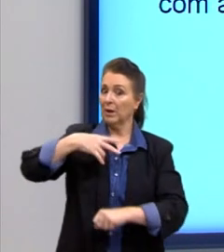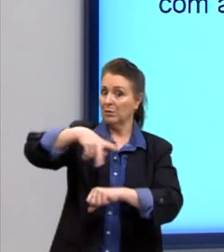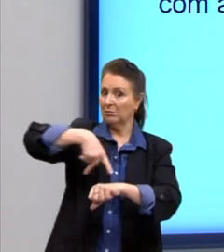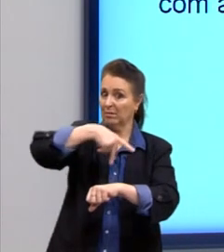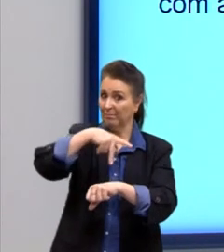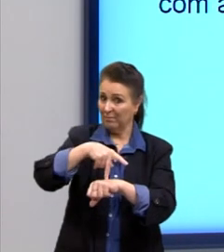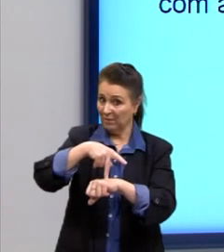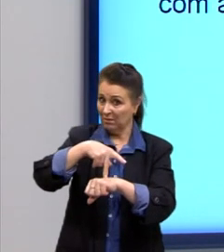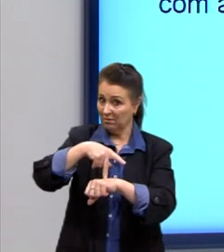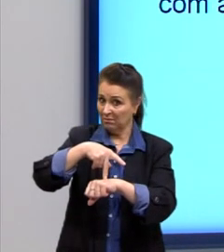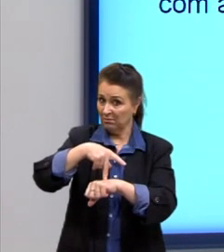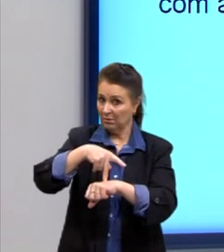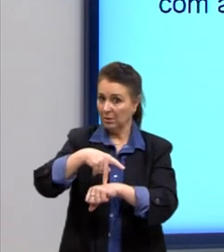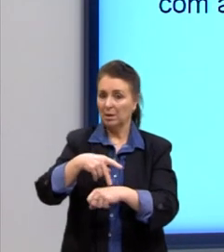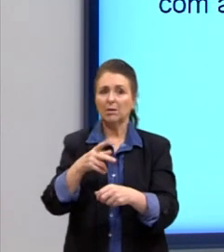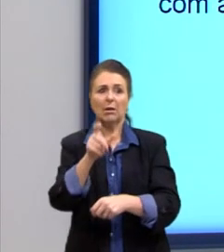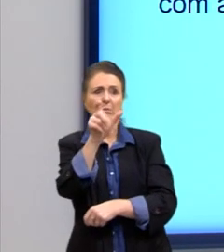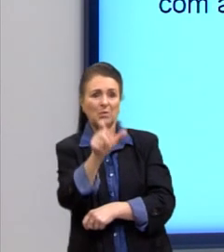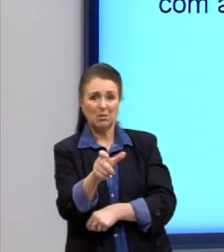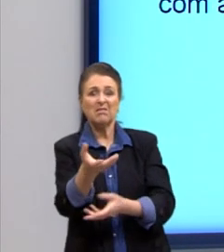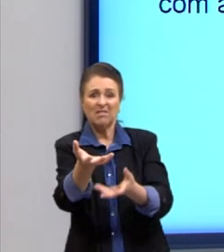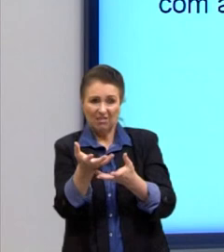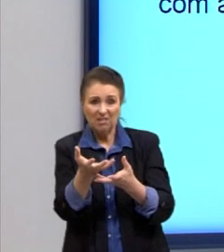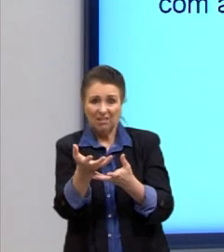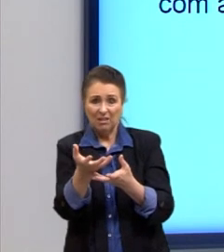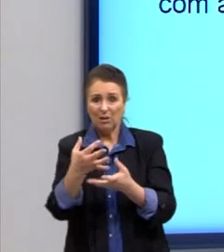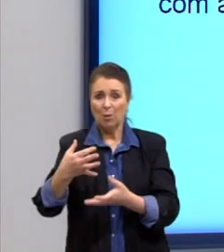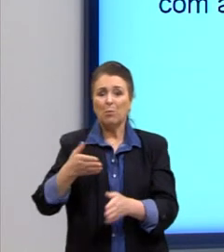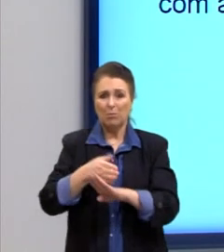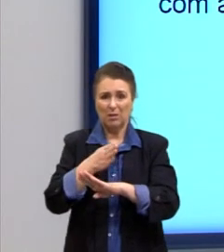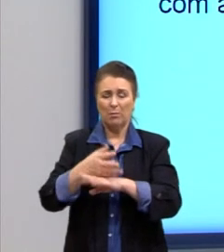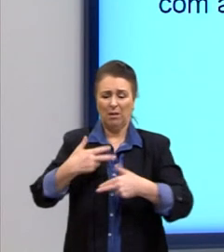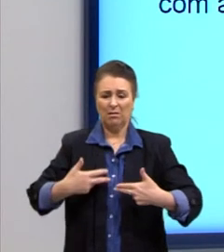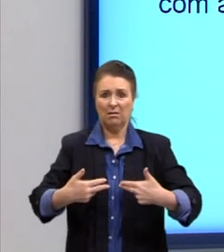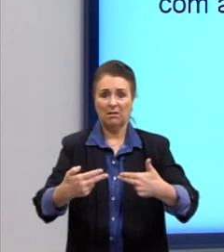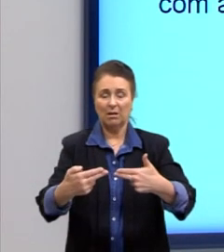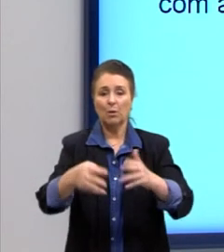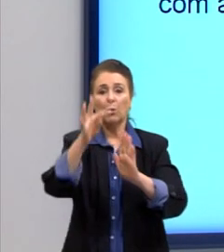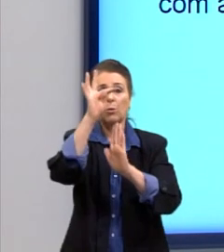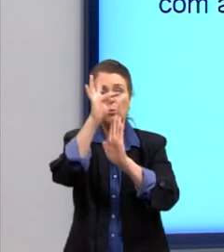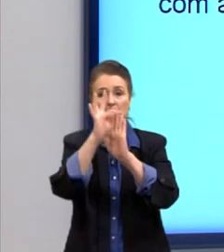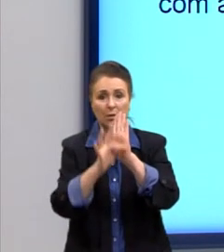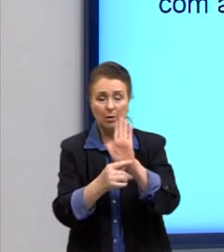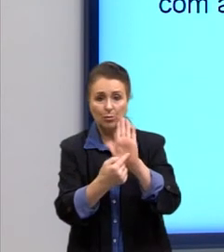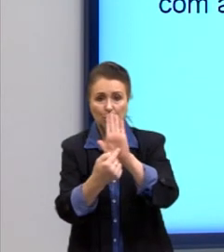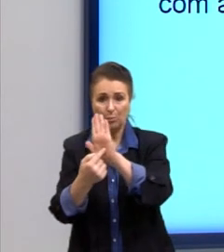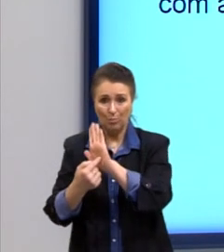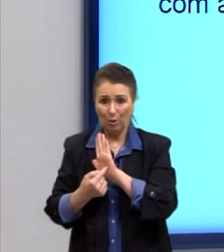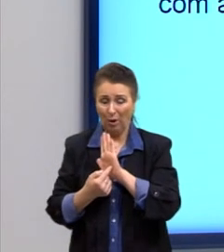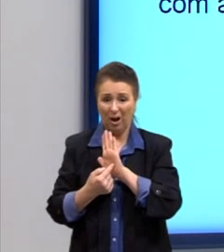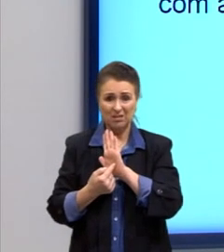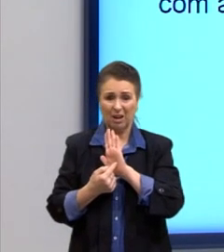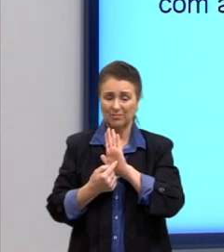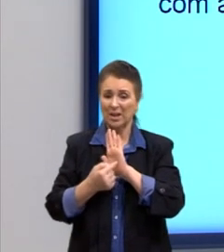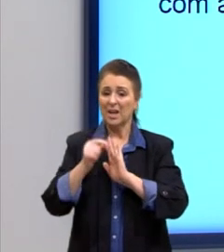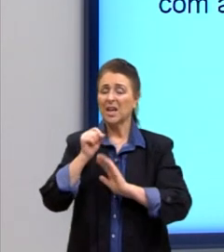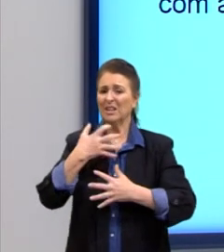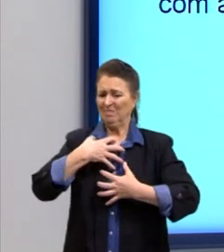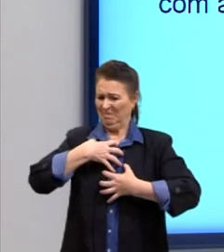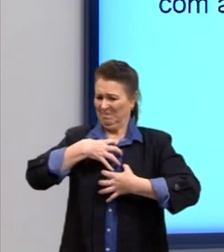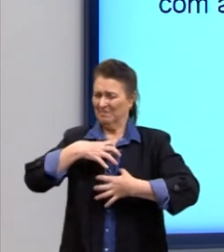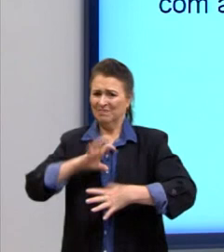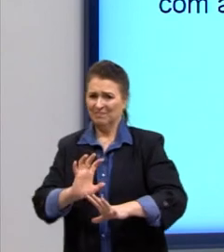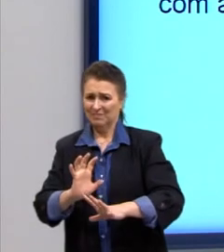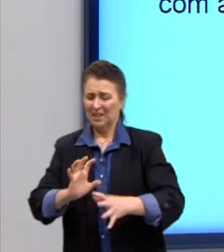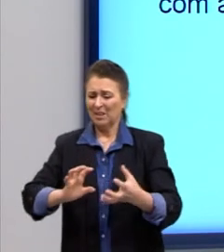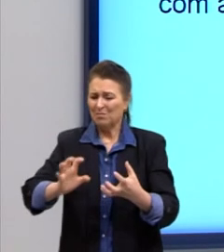voluntariaram para ir à Guerra, o texto destaca o descontentamento com a mobilização para a